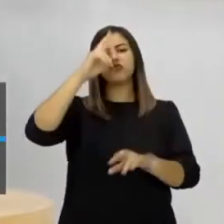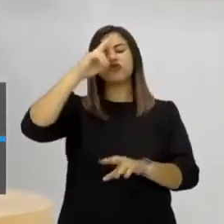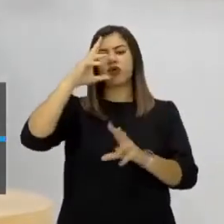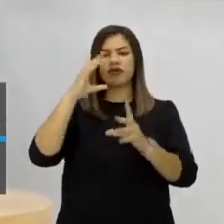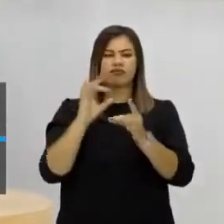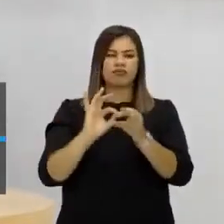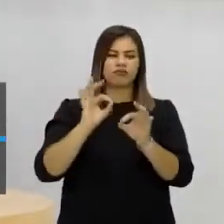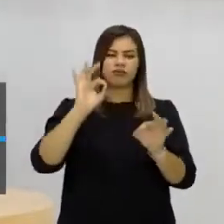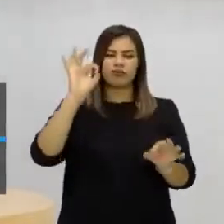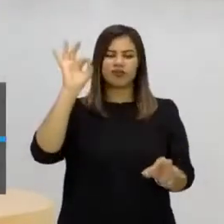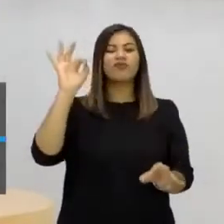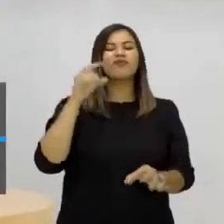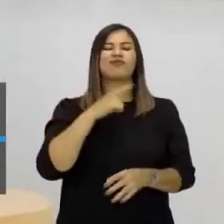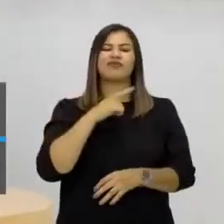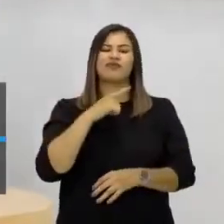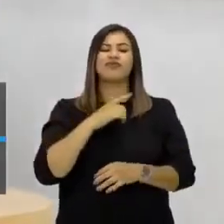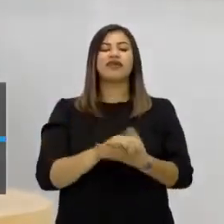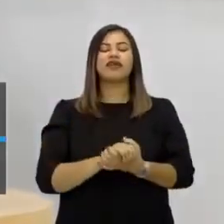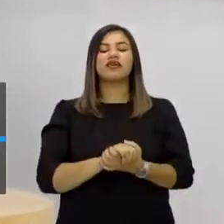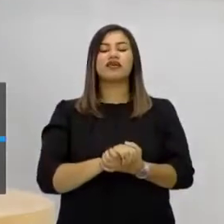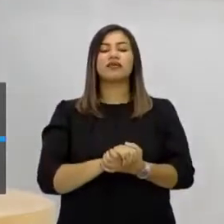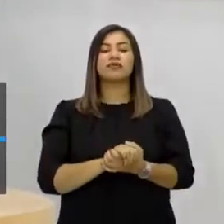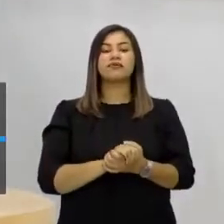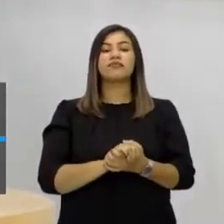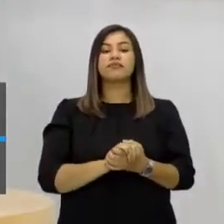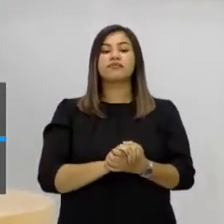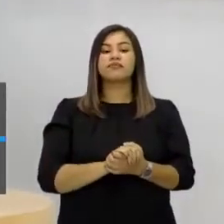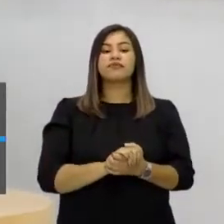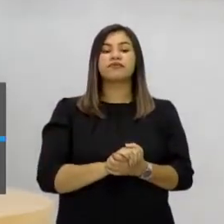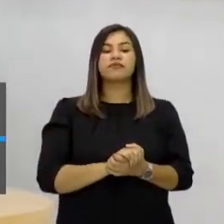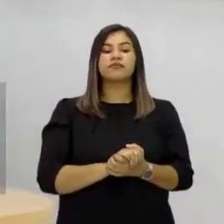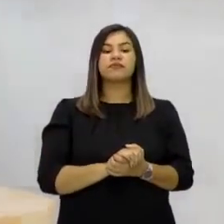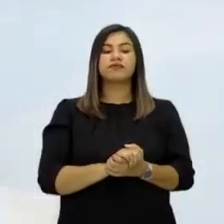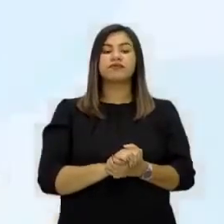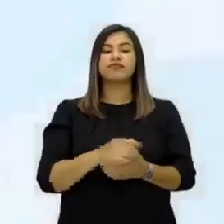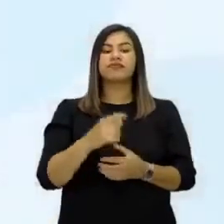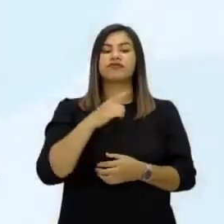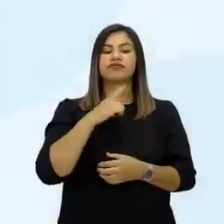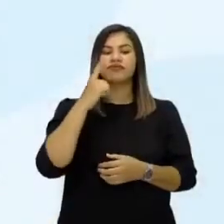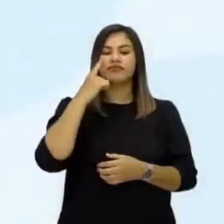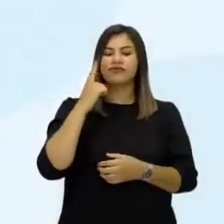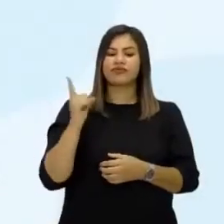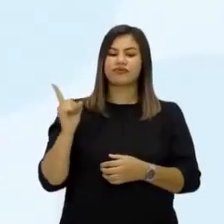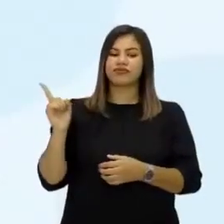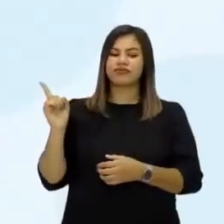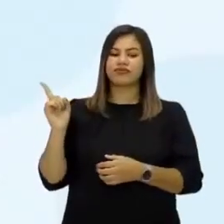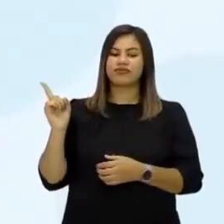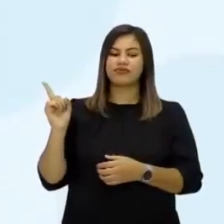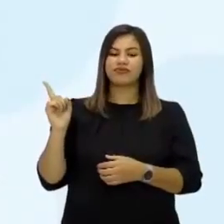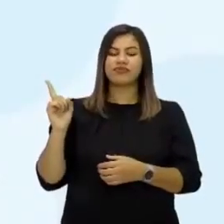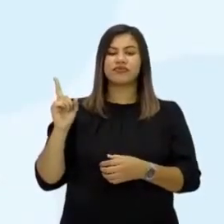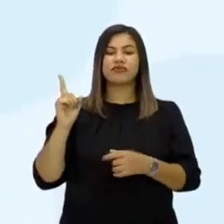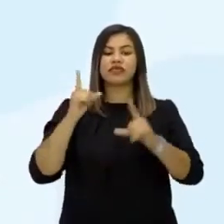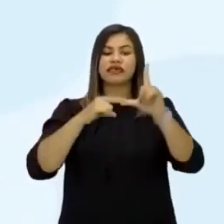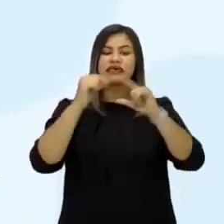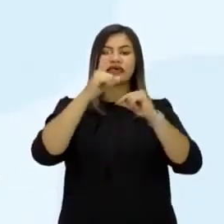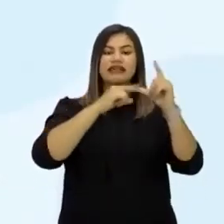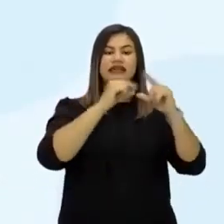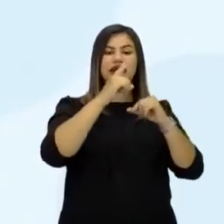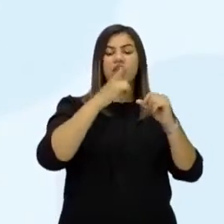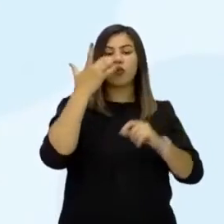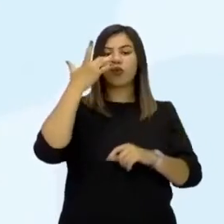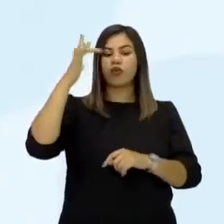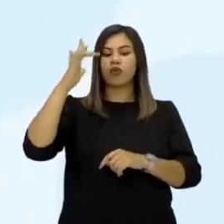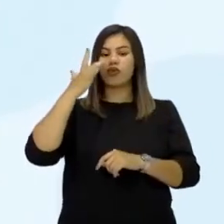e elementos gráficos da União Europeia. Então, nós temos aí o círculo de estrelas douradas, que